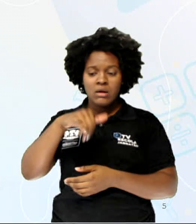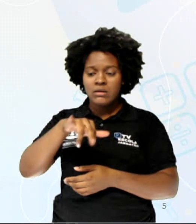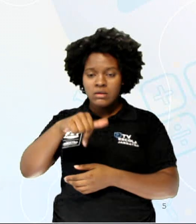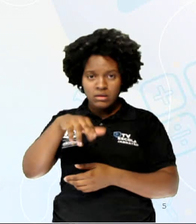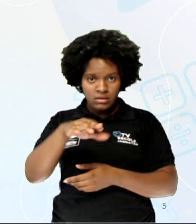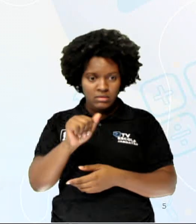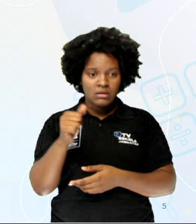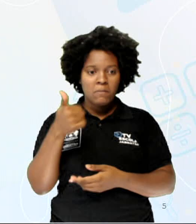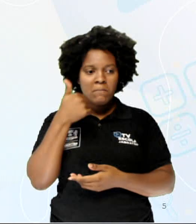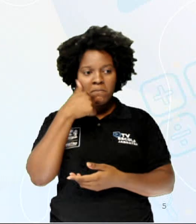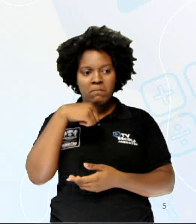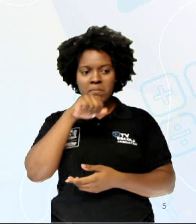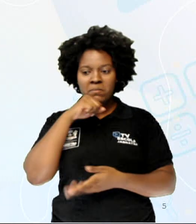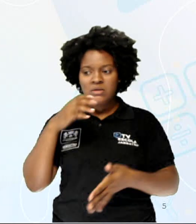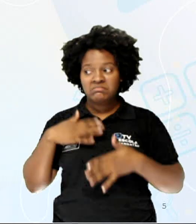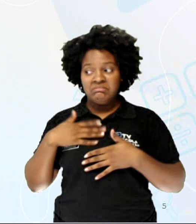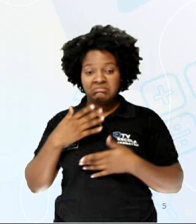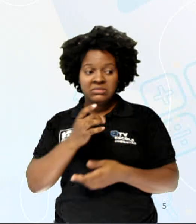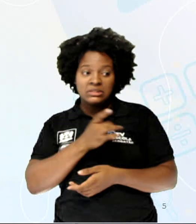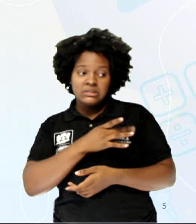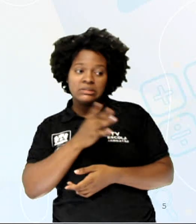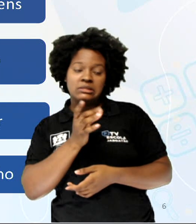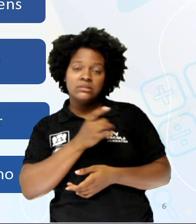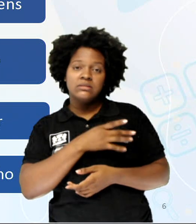minha mãe ficou com medo.